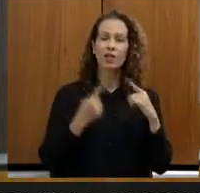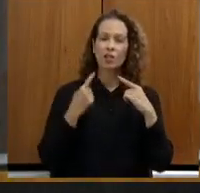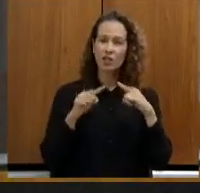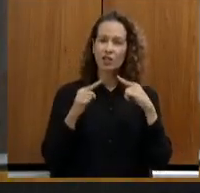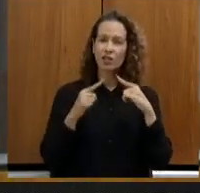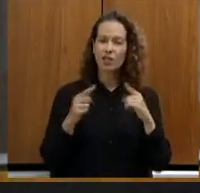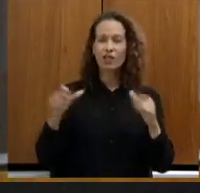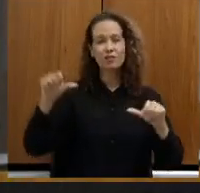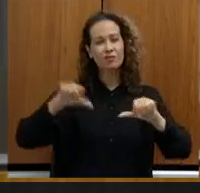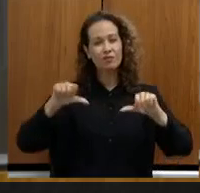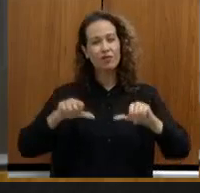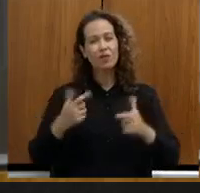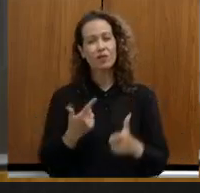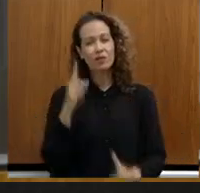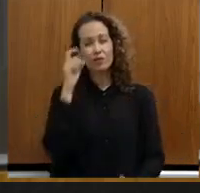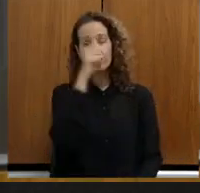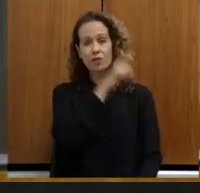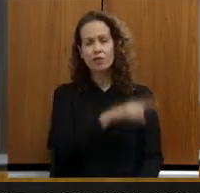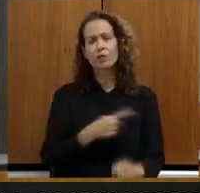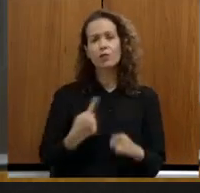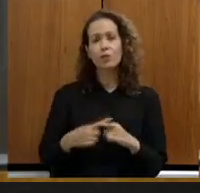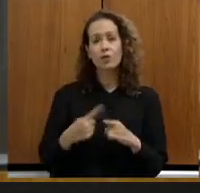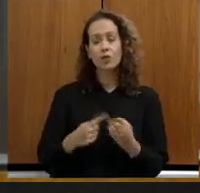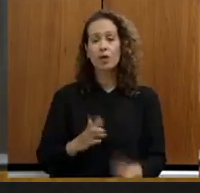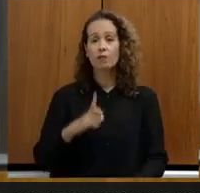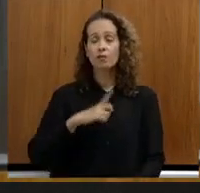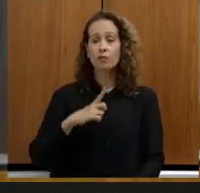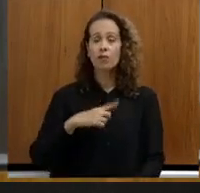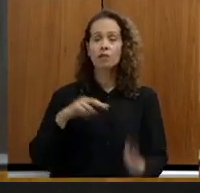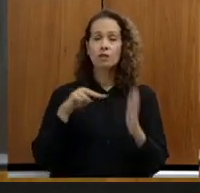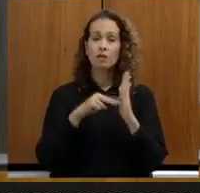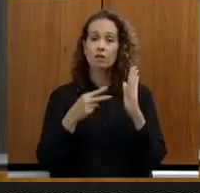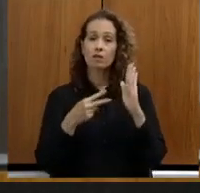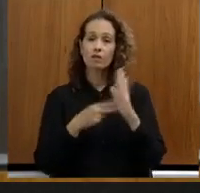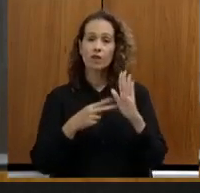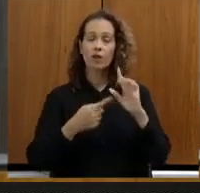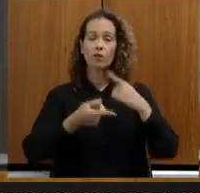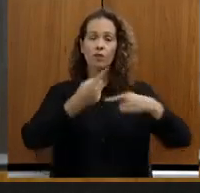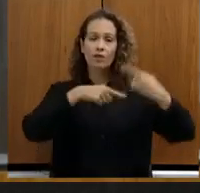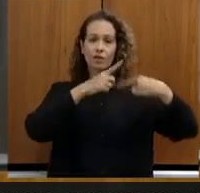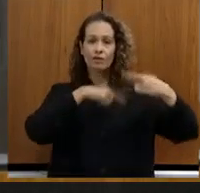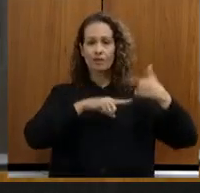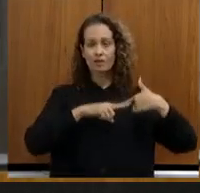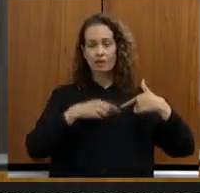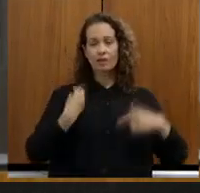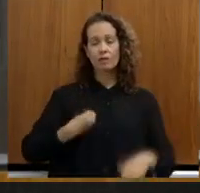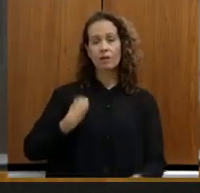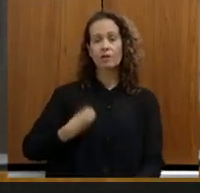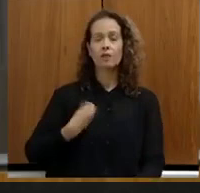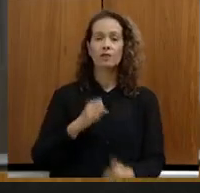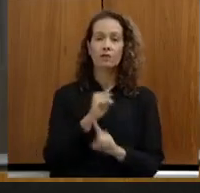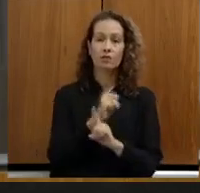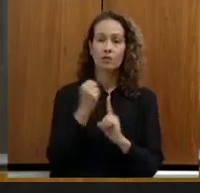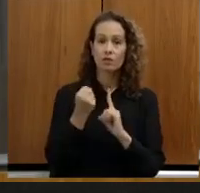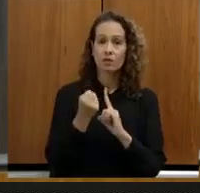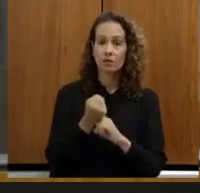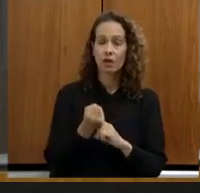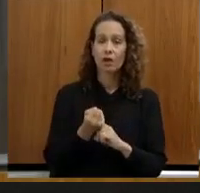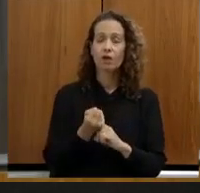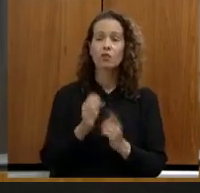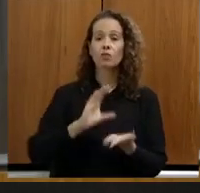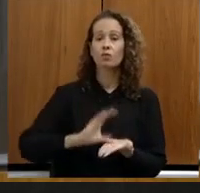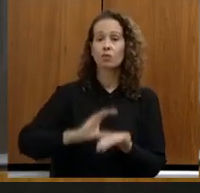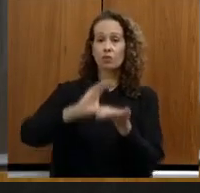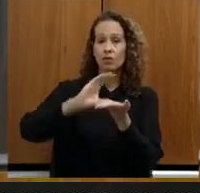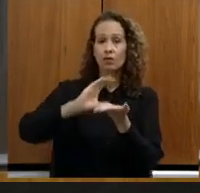no sentido de que ele tem significado um retrocesso na participação social do Conselho.